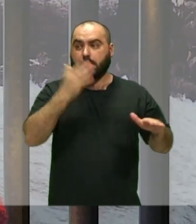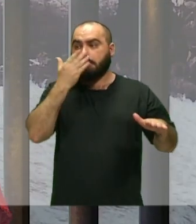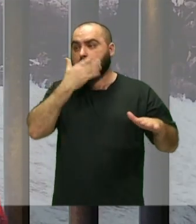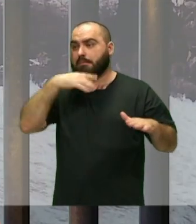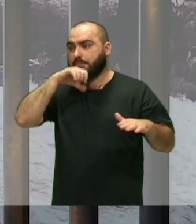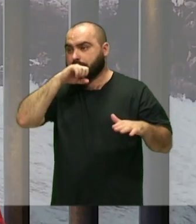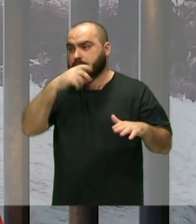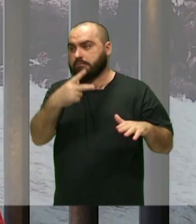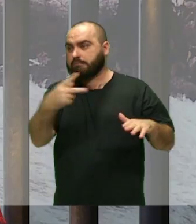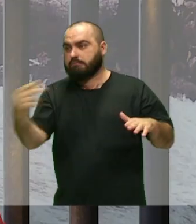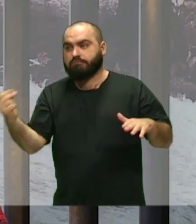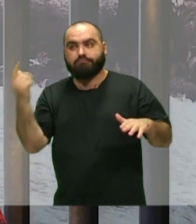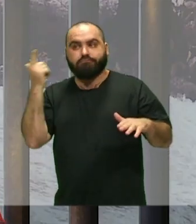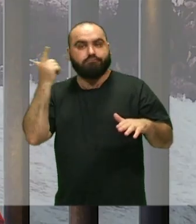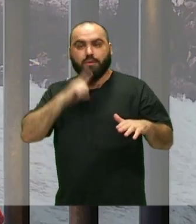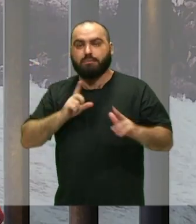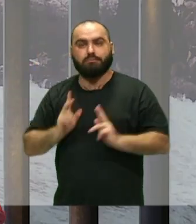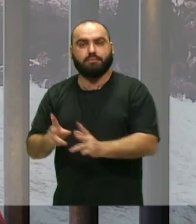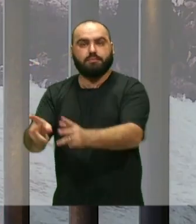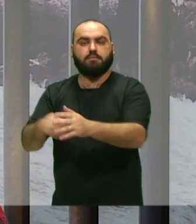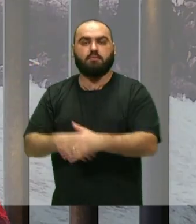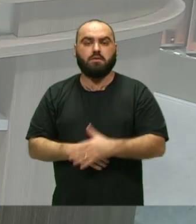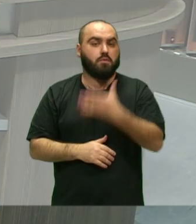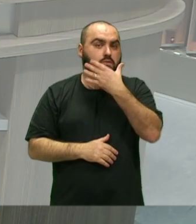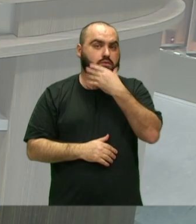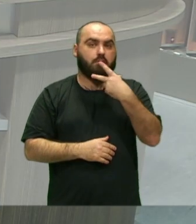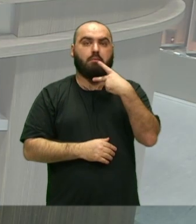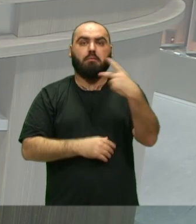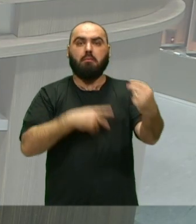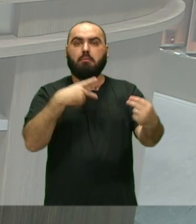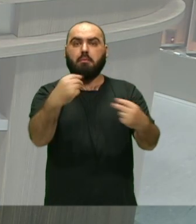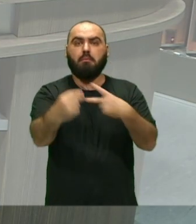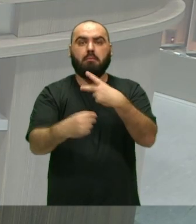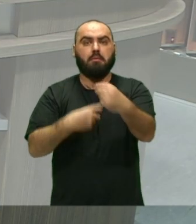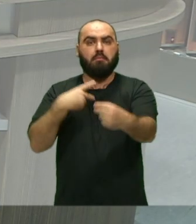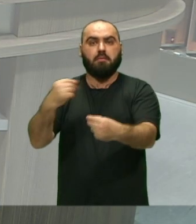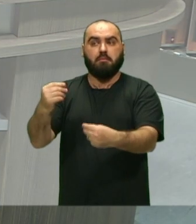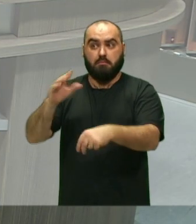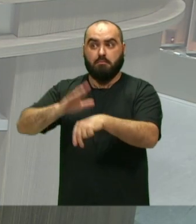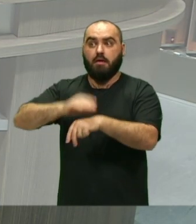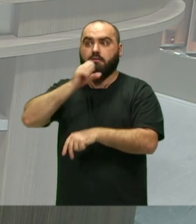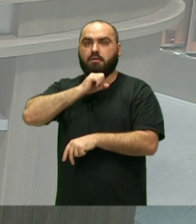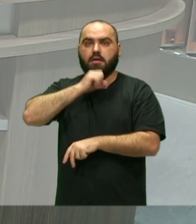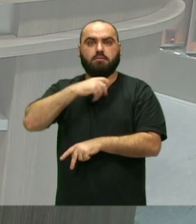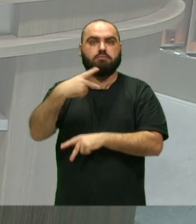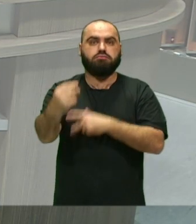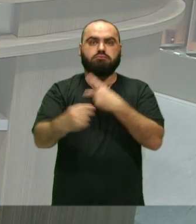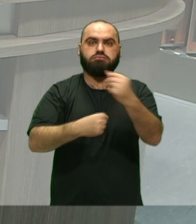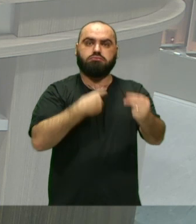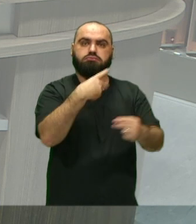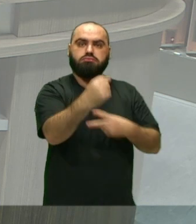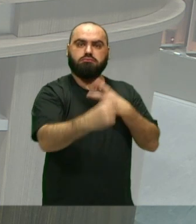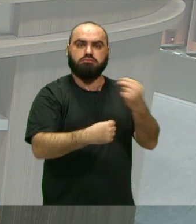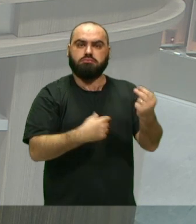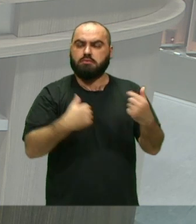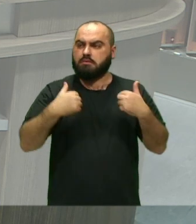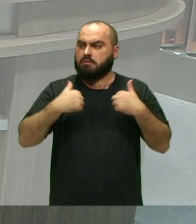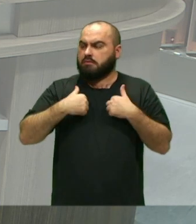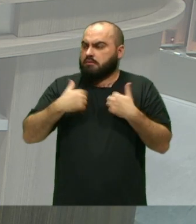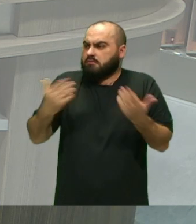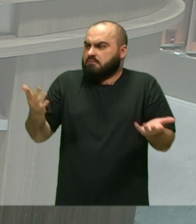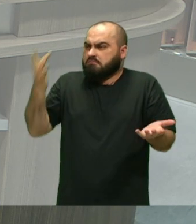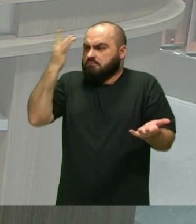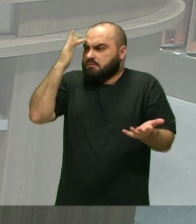pai Não poder dar continuidade Os homens saíram Os mais velhos saíram Do maracatu E eu não entendia O